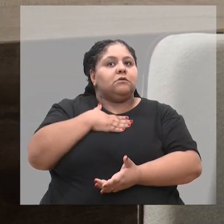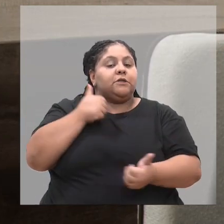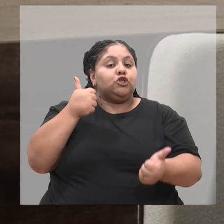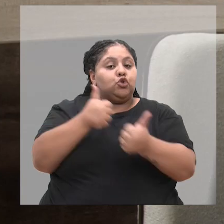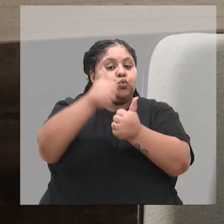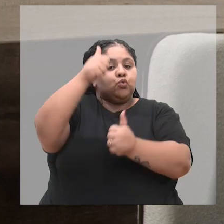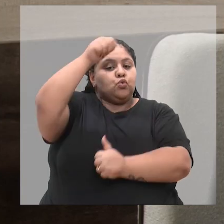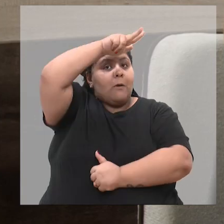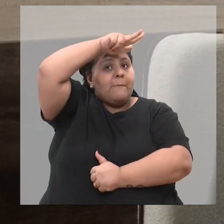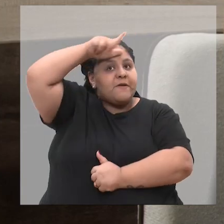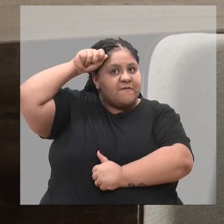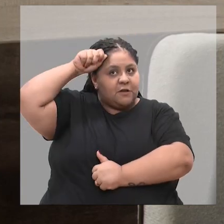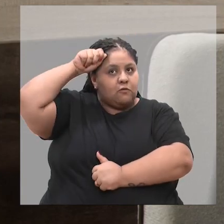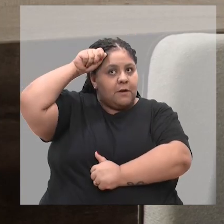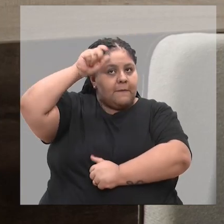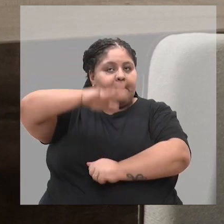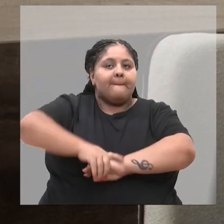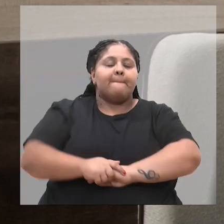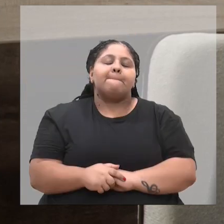pela prefeitura.